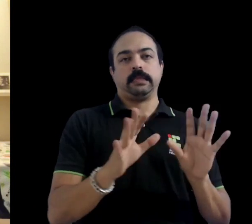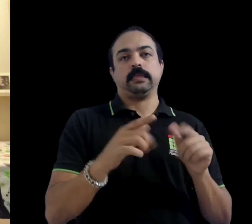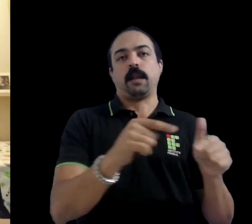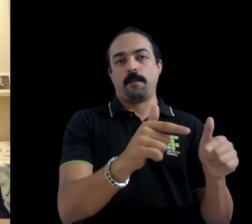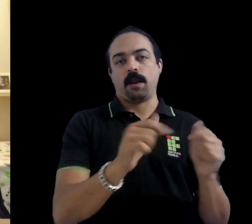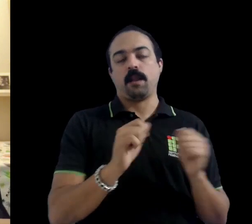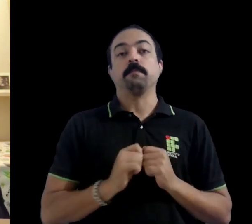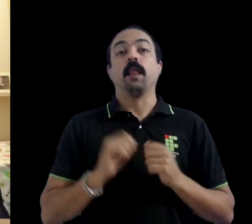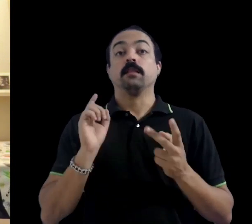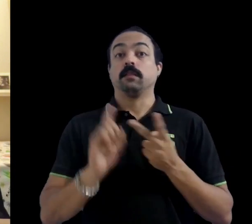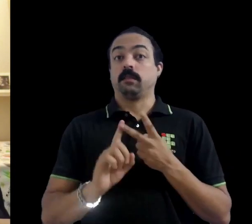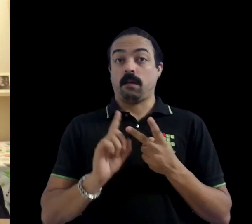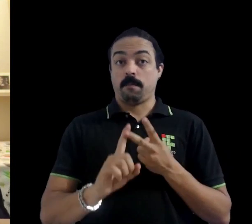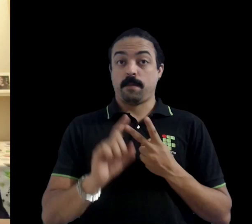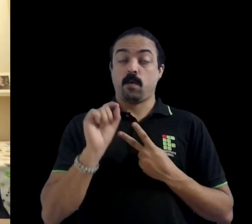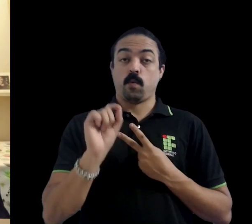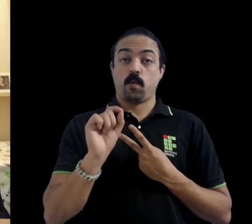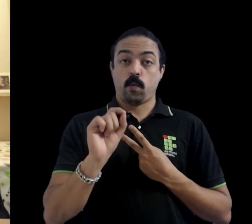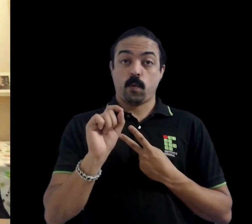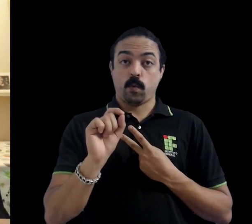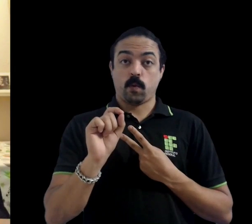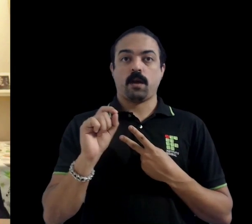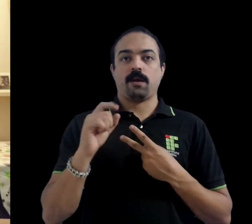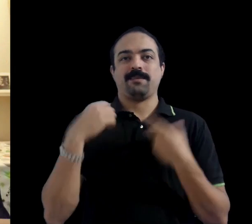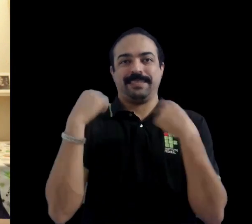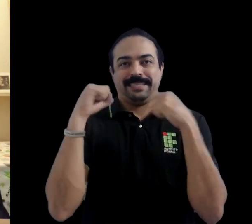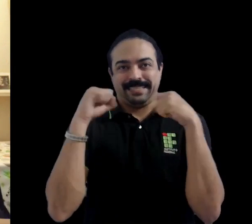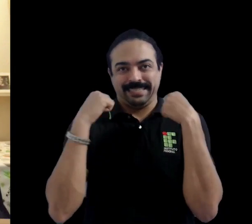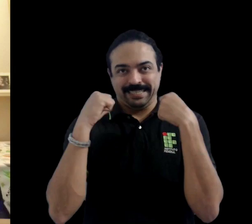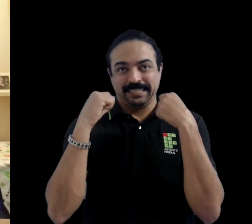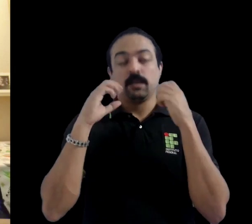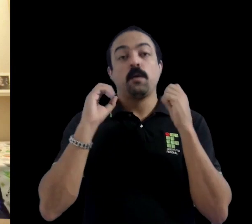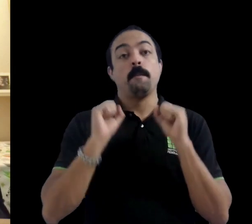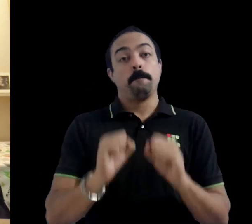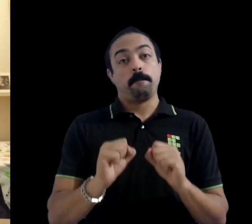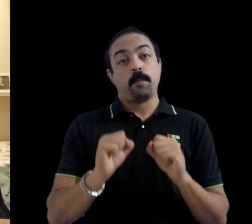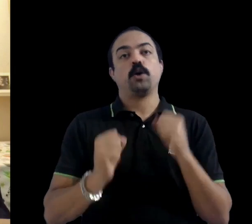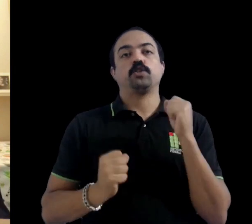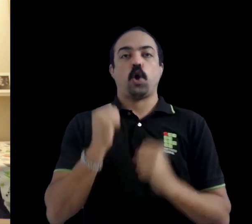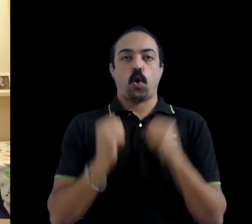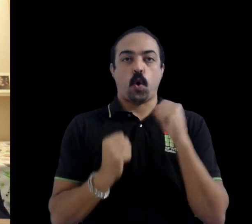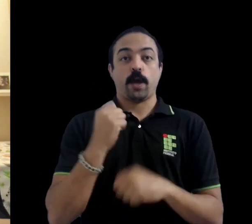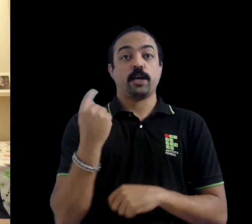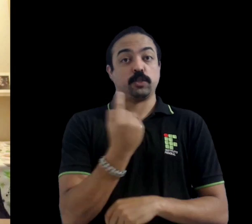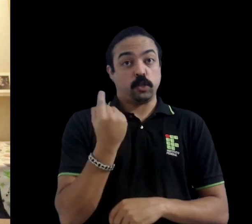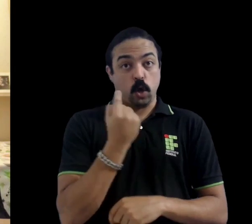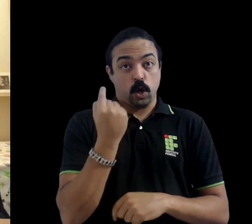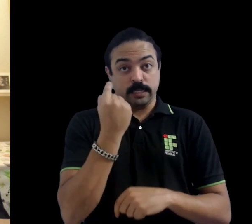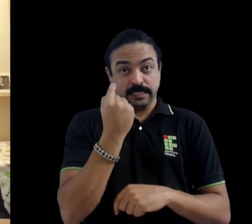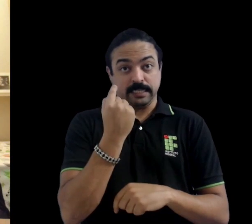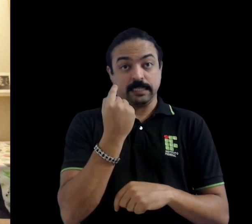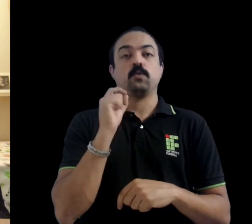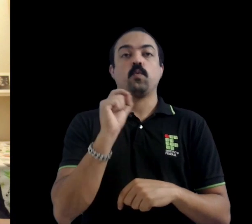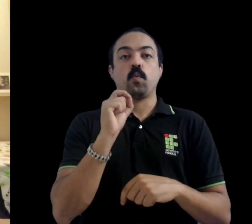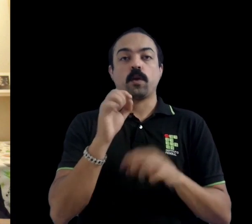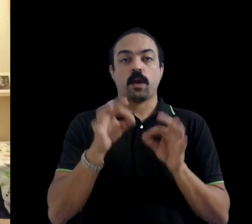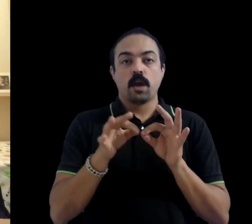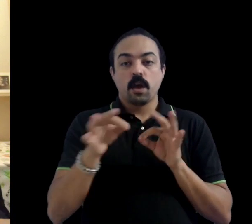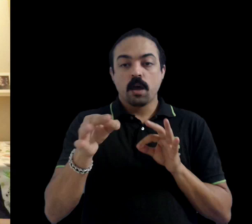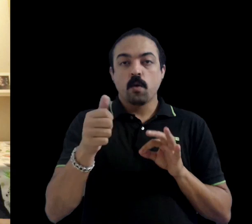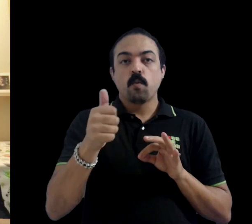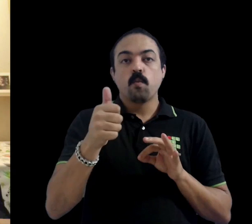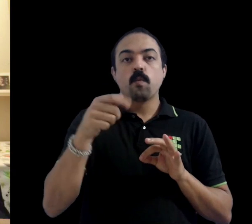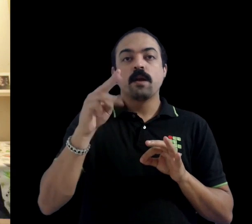E para manter uma atividade física, você pode correr sozinho num